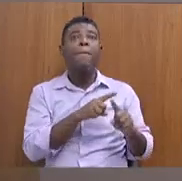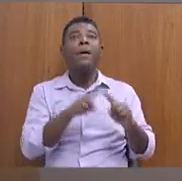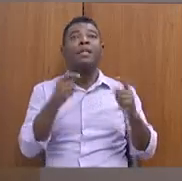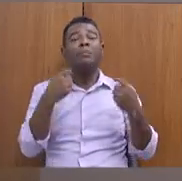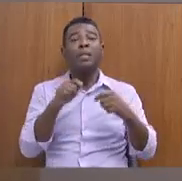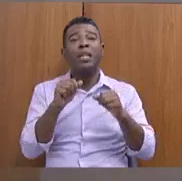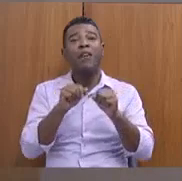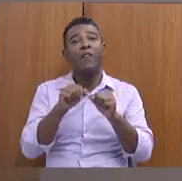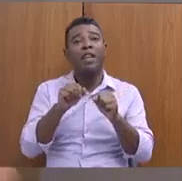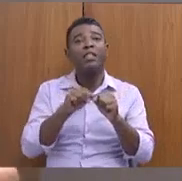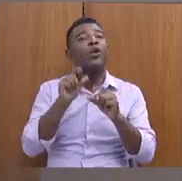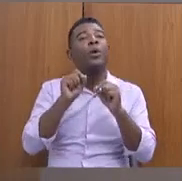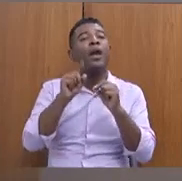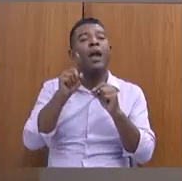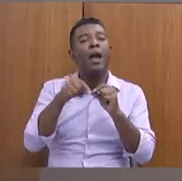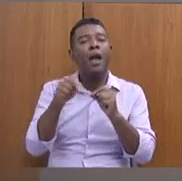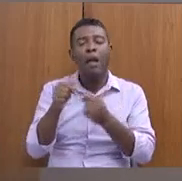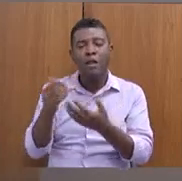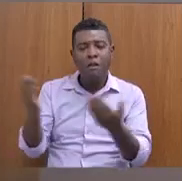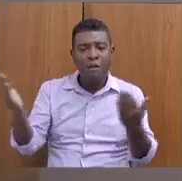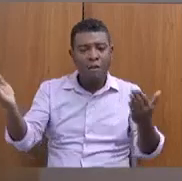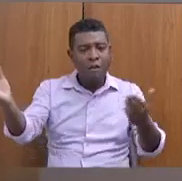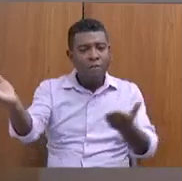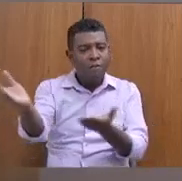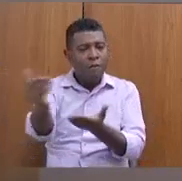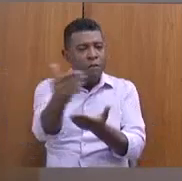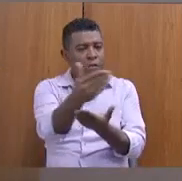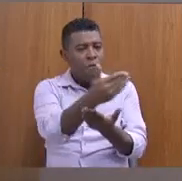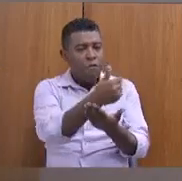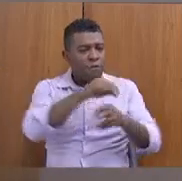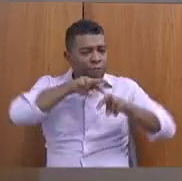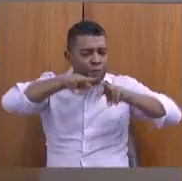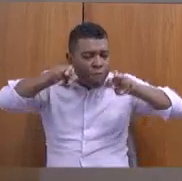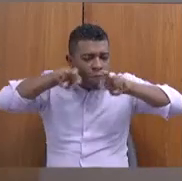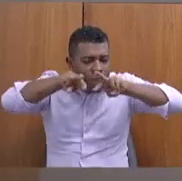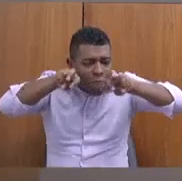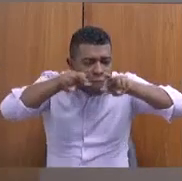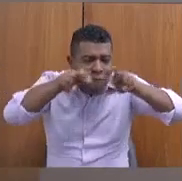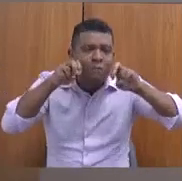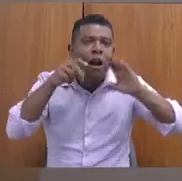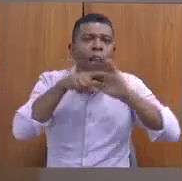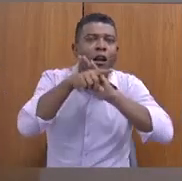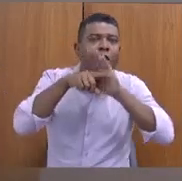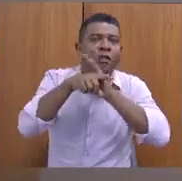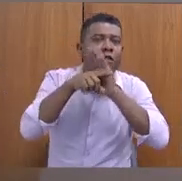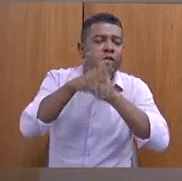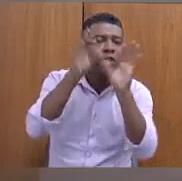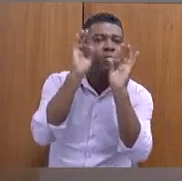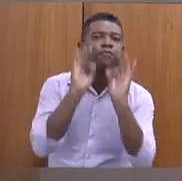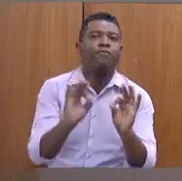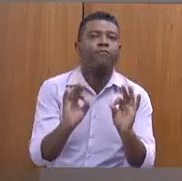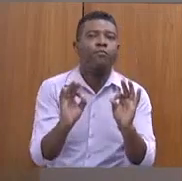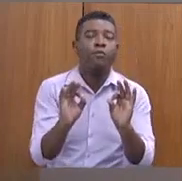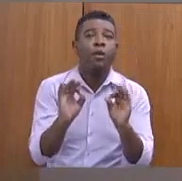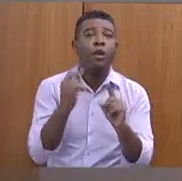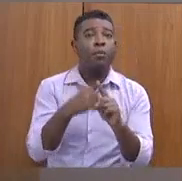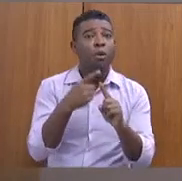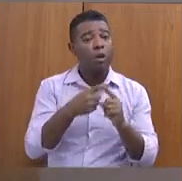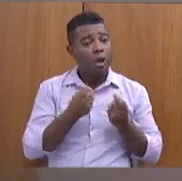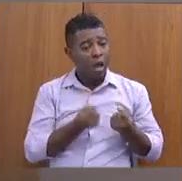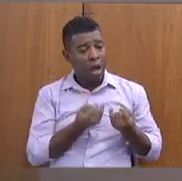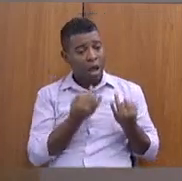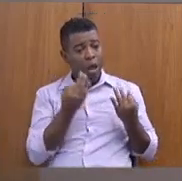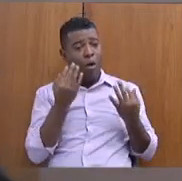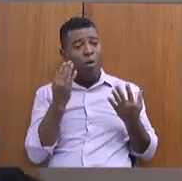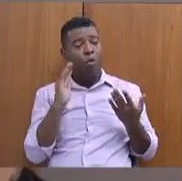O que não podemos é ter laudos falsos feitos com dinheiro da FAPMIC, laudos falsos, pela Unimonts. Isso nós não podemos.